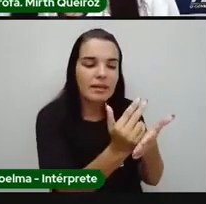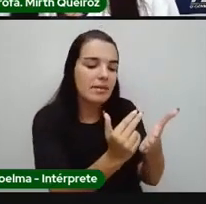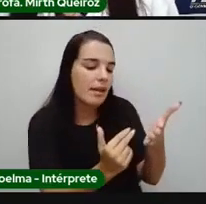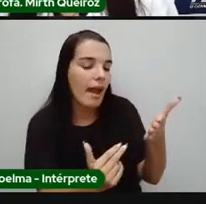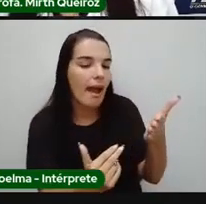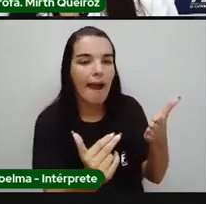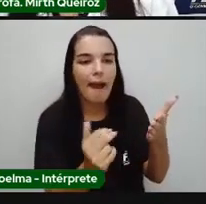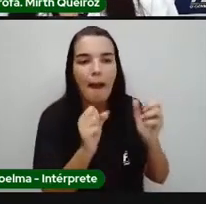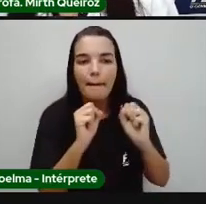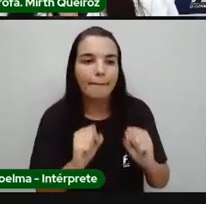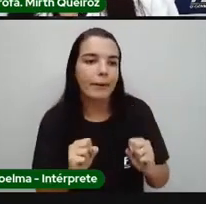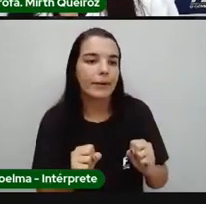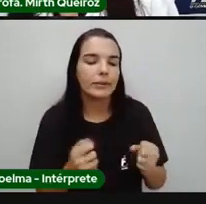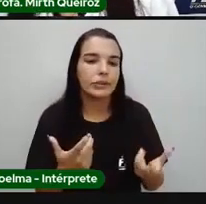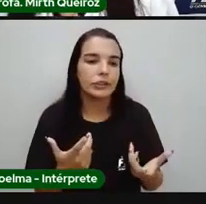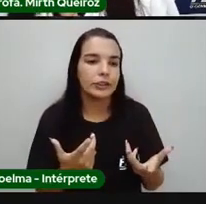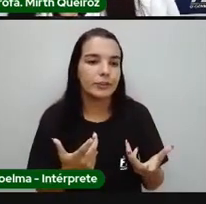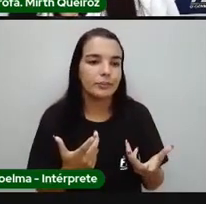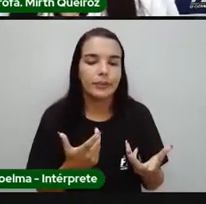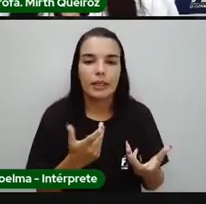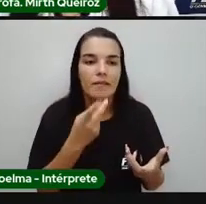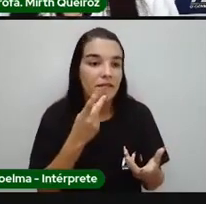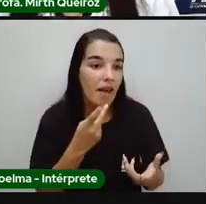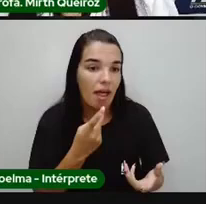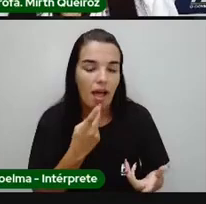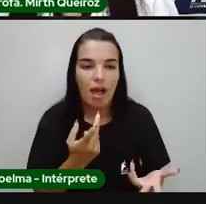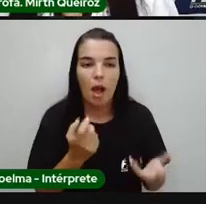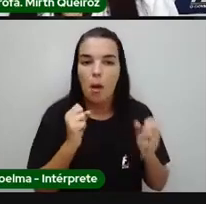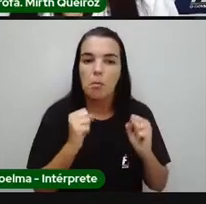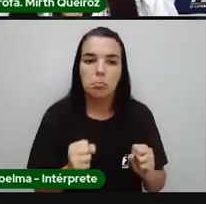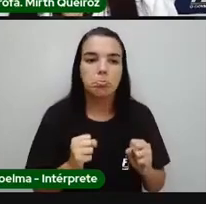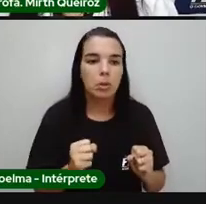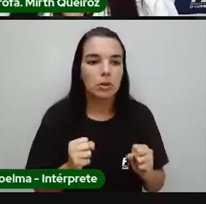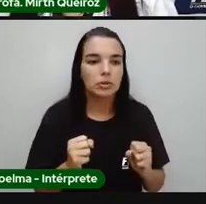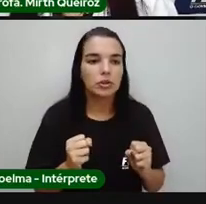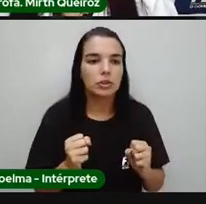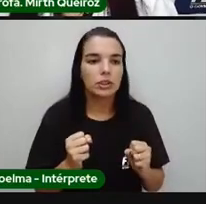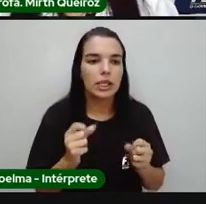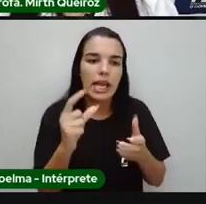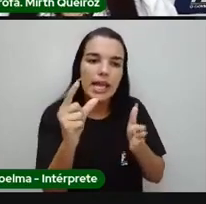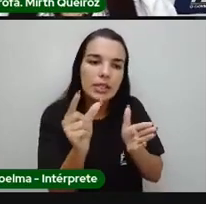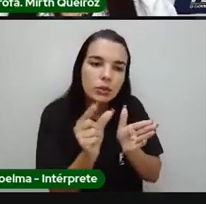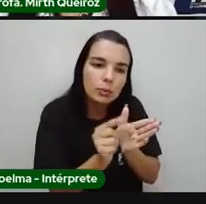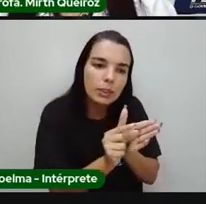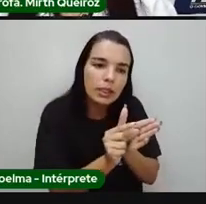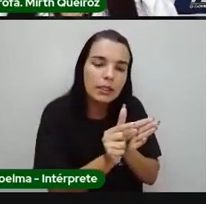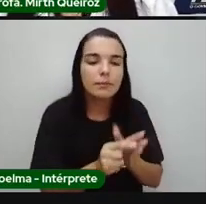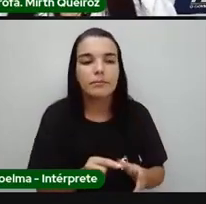você vai escolher qual a melhor forma de você sintetizar tudo isso, né?